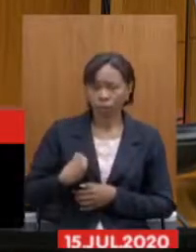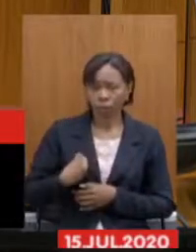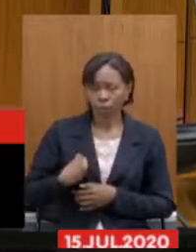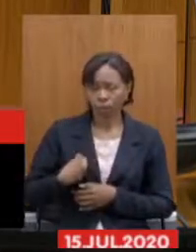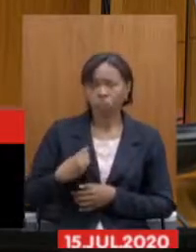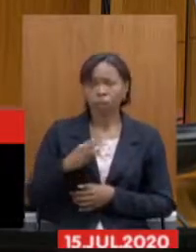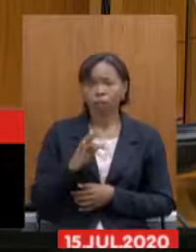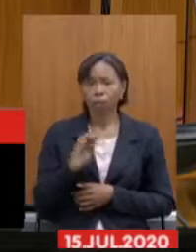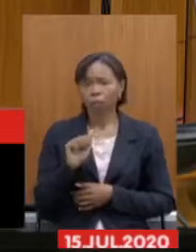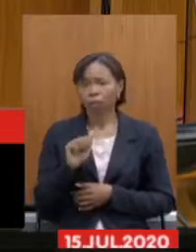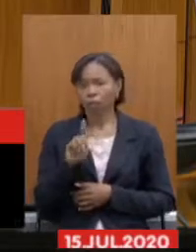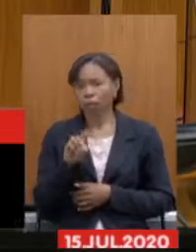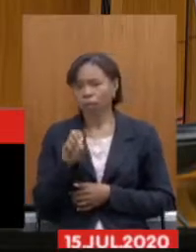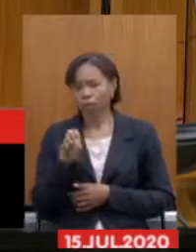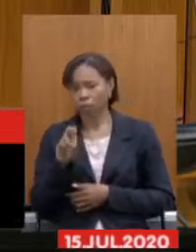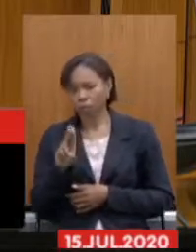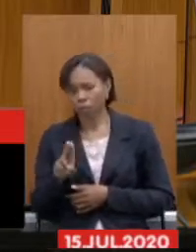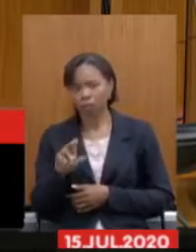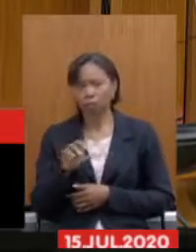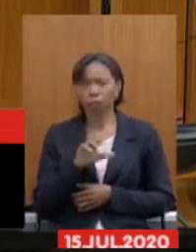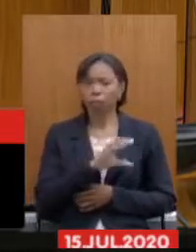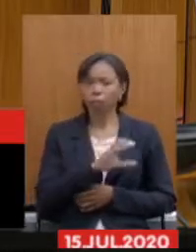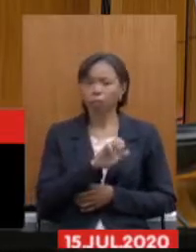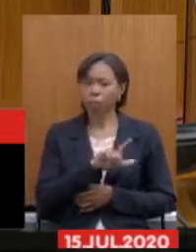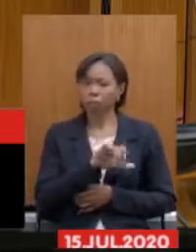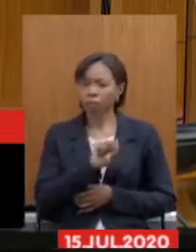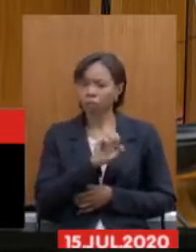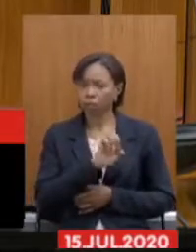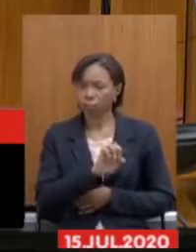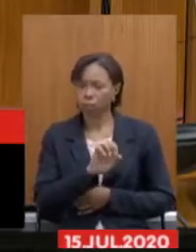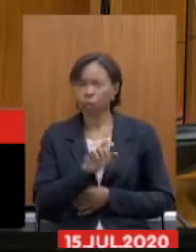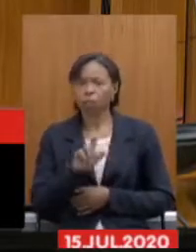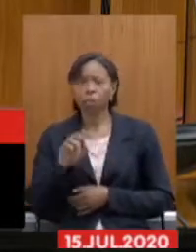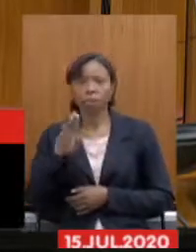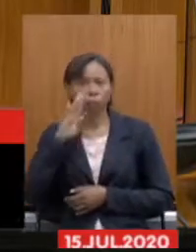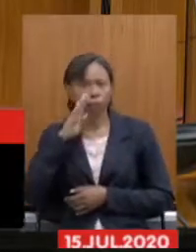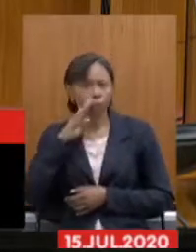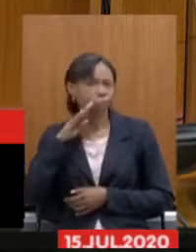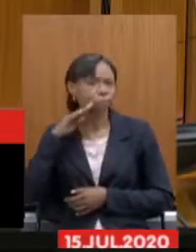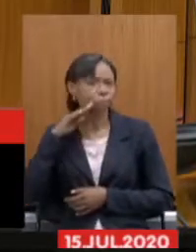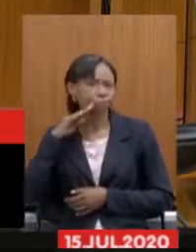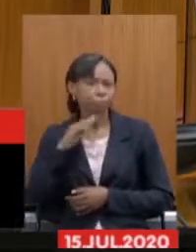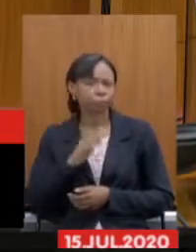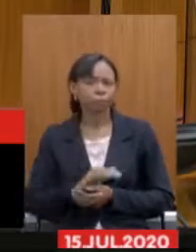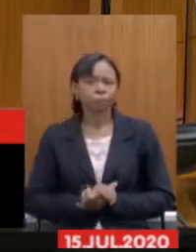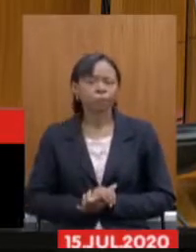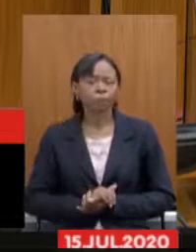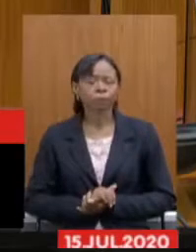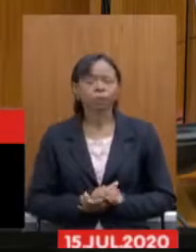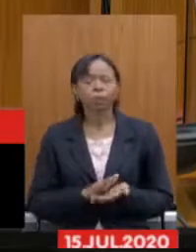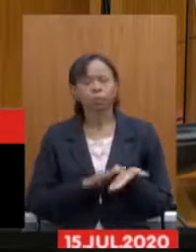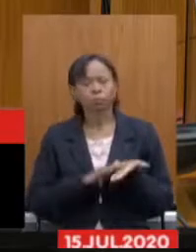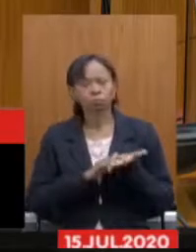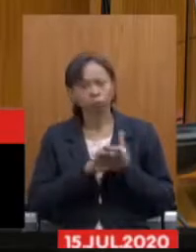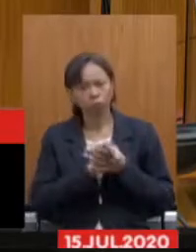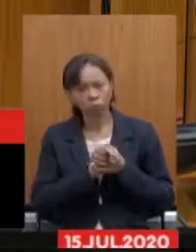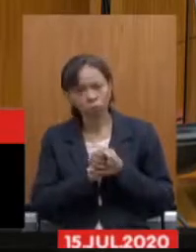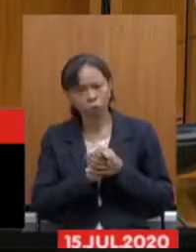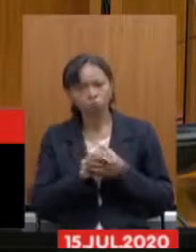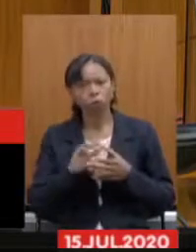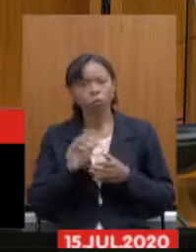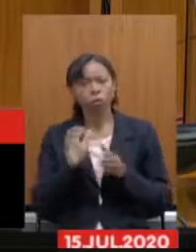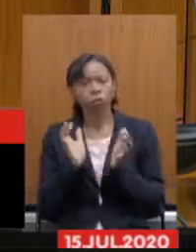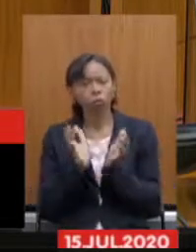deputado Tadeu Leite, da deputada Celise Laviola e da deputada Beatriz Serqueira. Saúdo os servidores